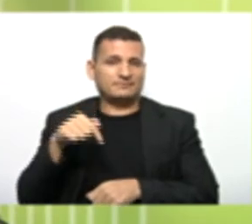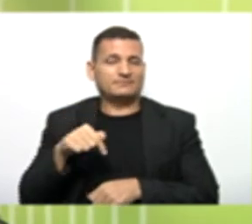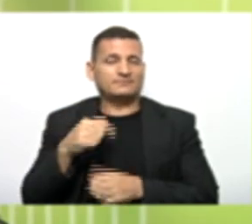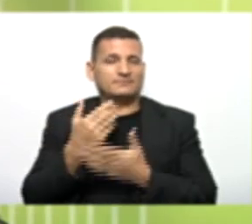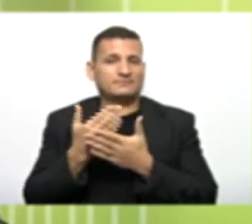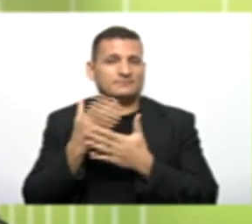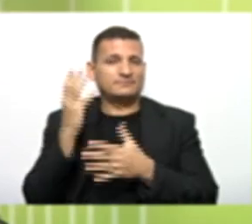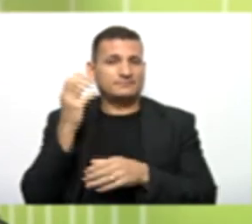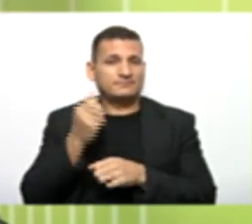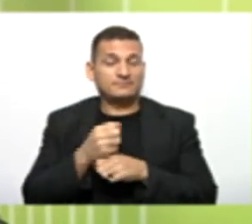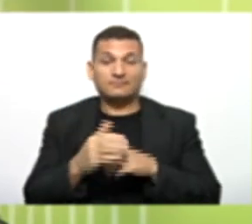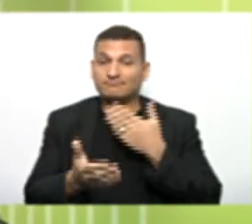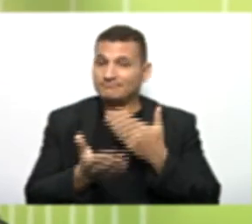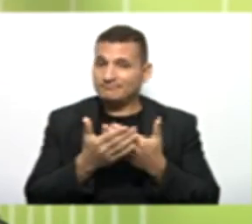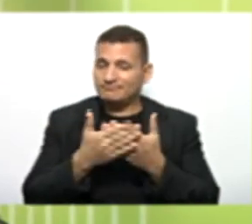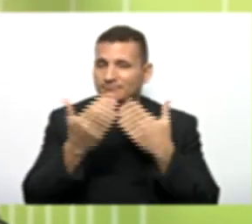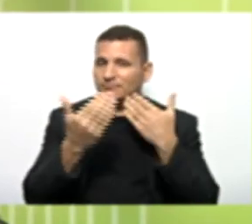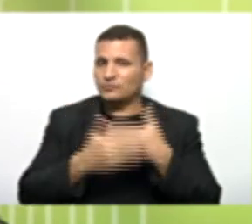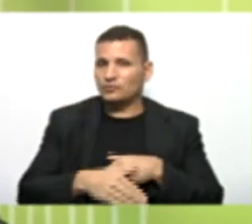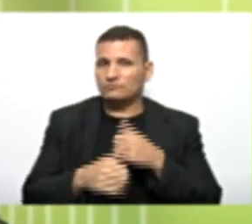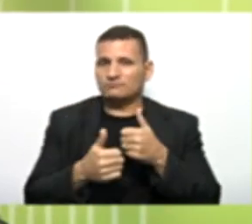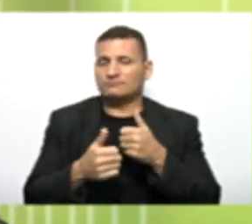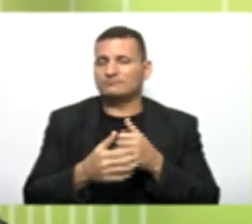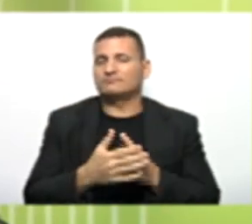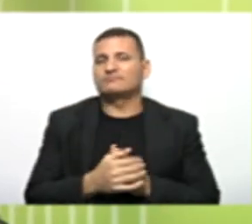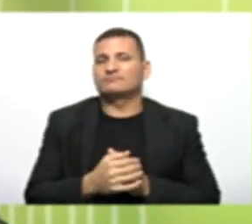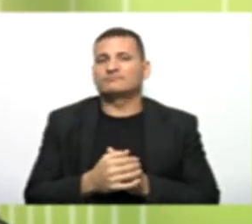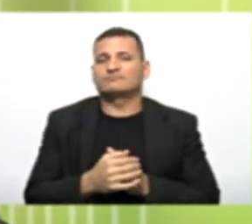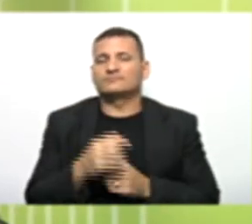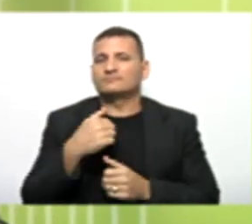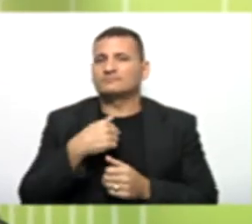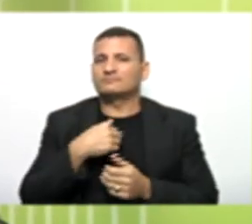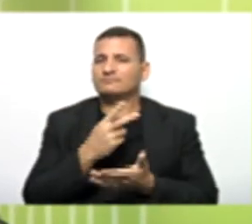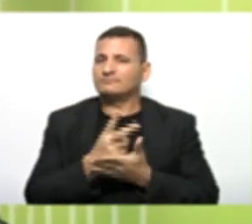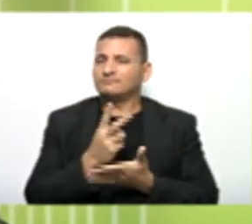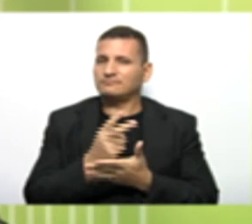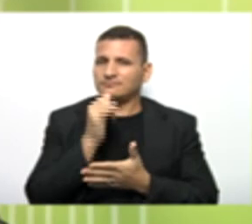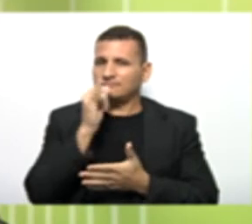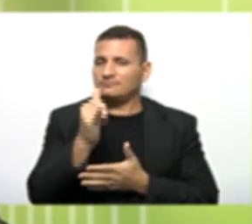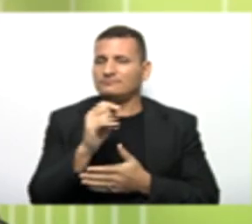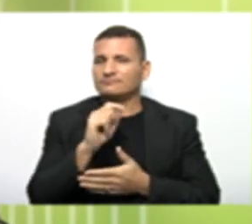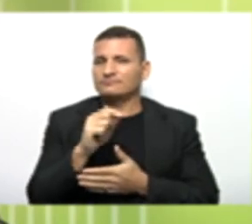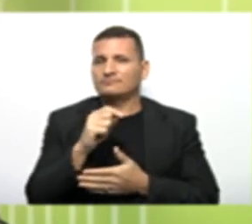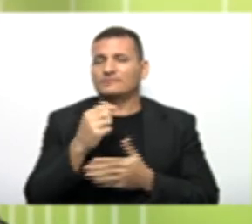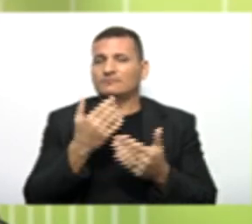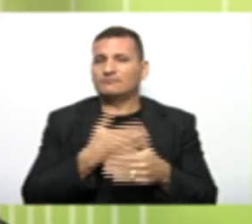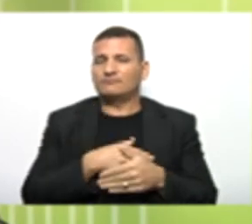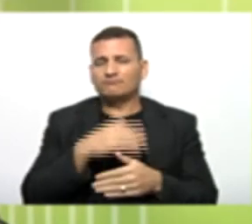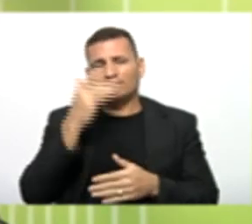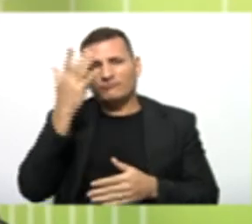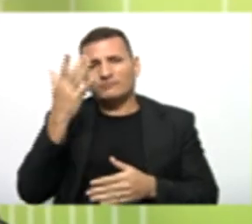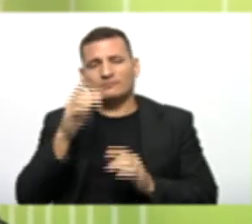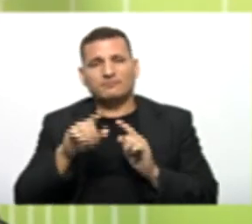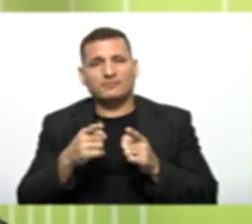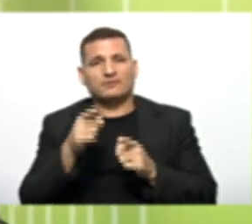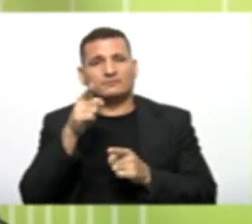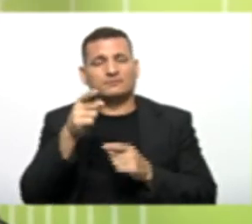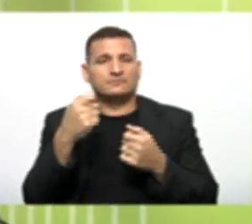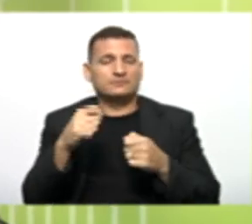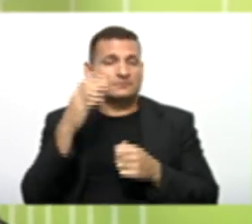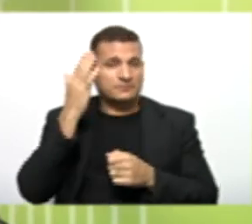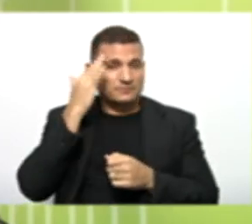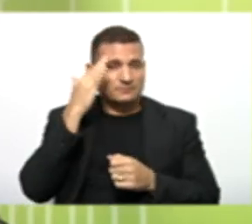E estudem para a prova Pessoal Não venham despreparados Eu costumo falar Que as nossas provas São fáceis Certo? Mas você precisa